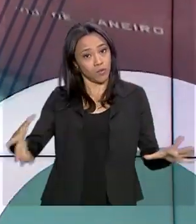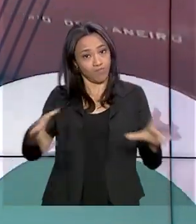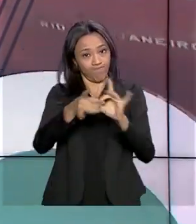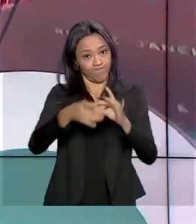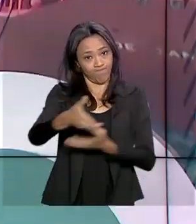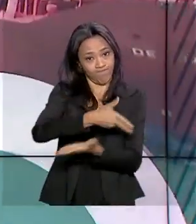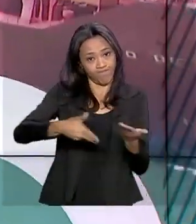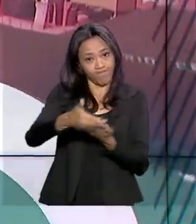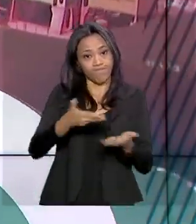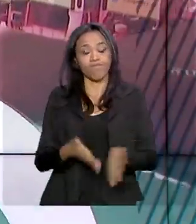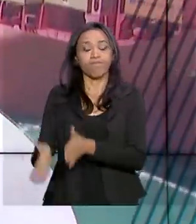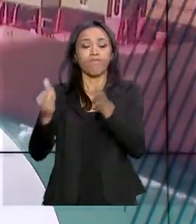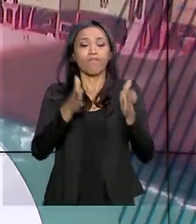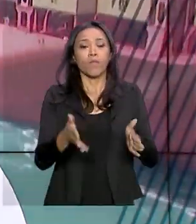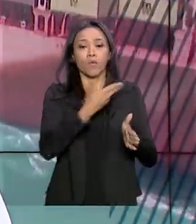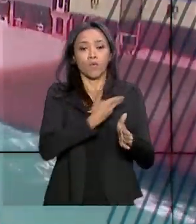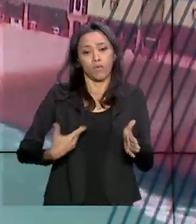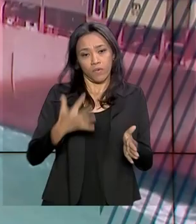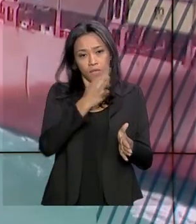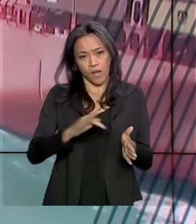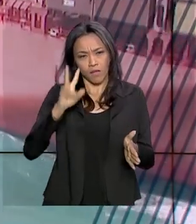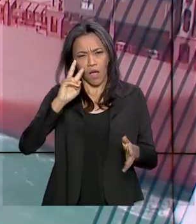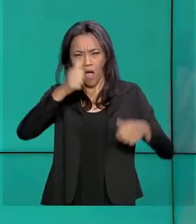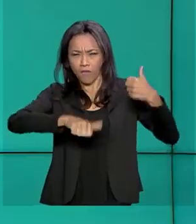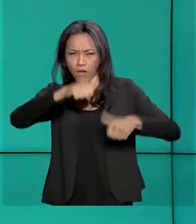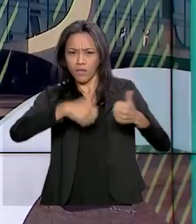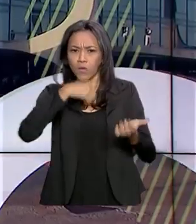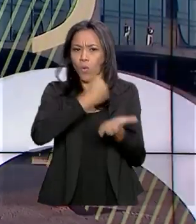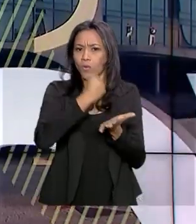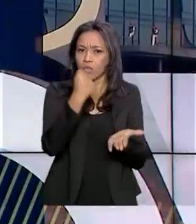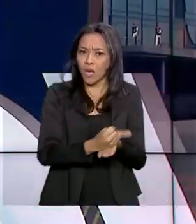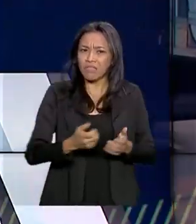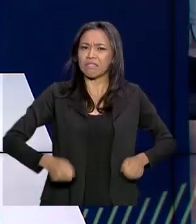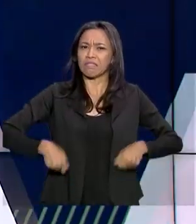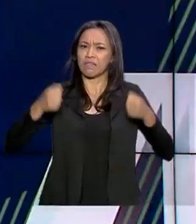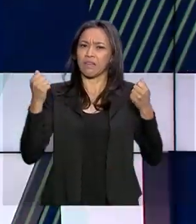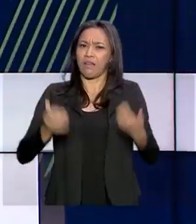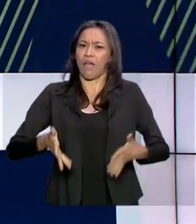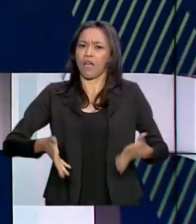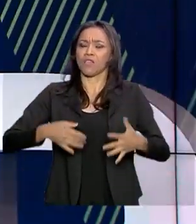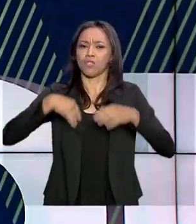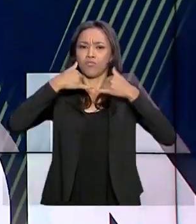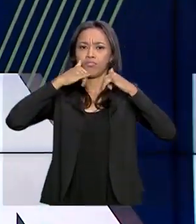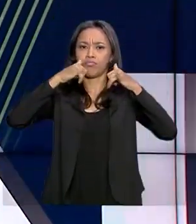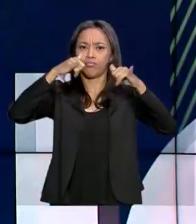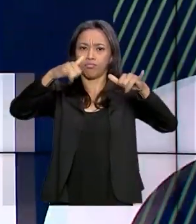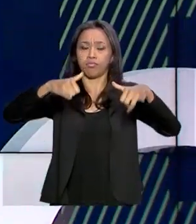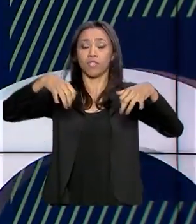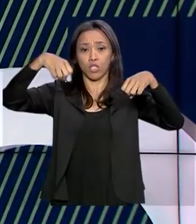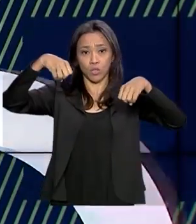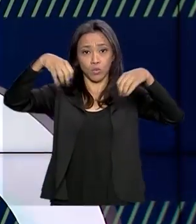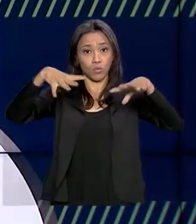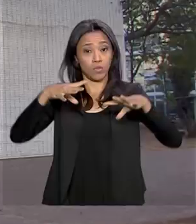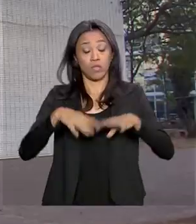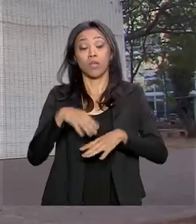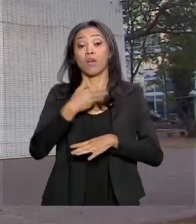federal está revendo contratos para reduzir os gastos com a conta de luz de prédios públicos em todo o país.